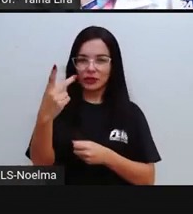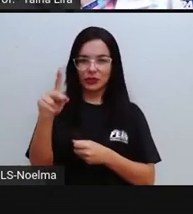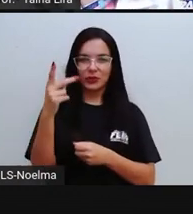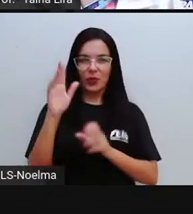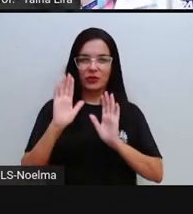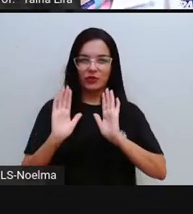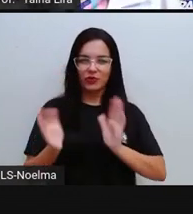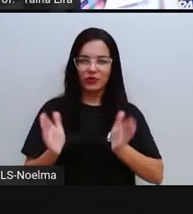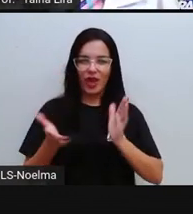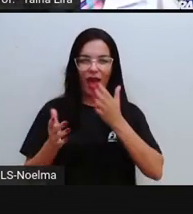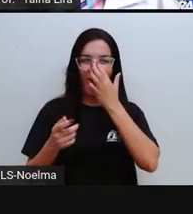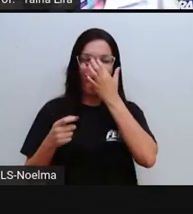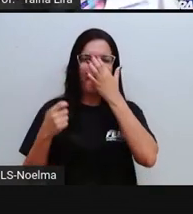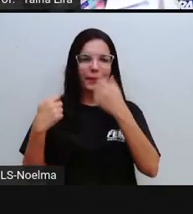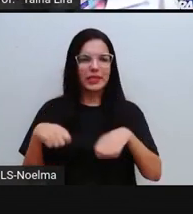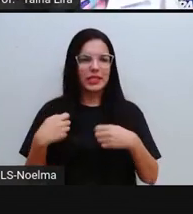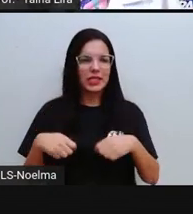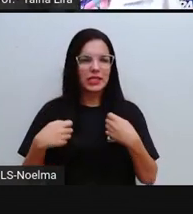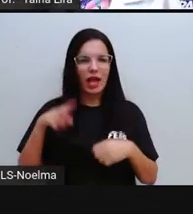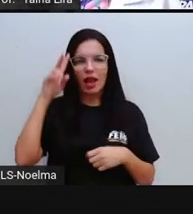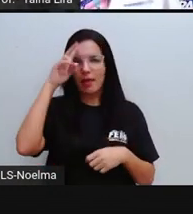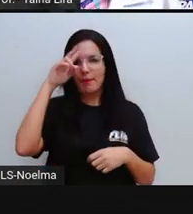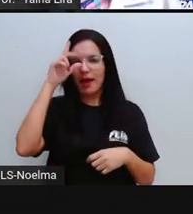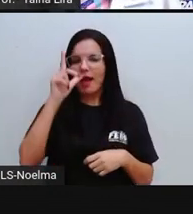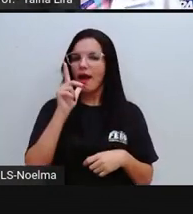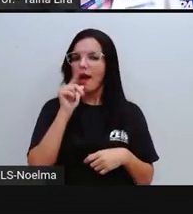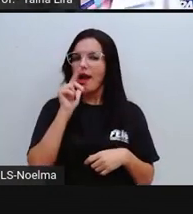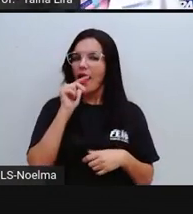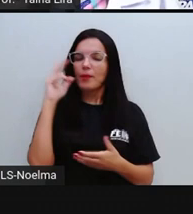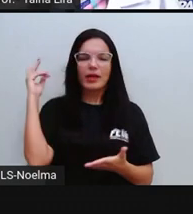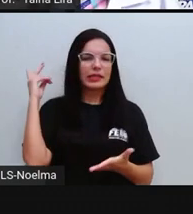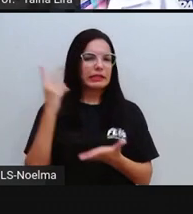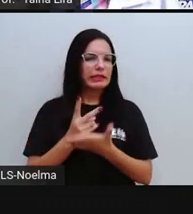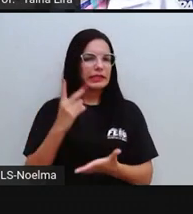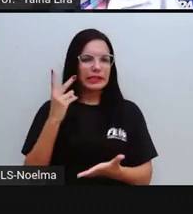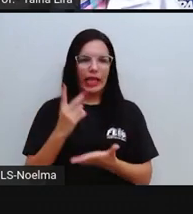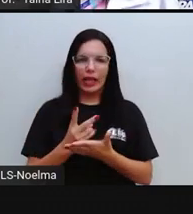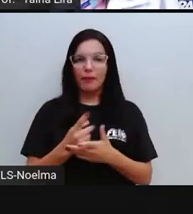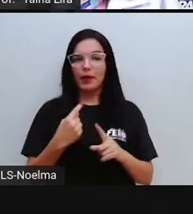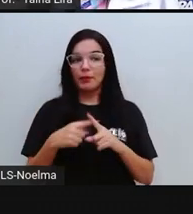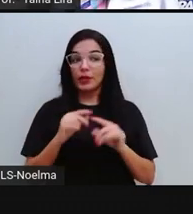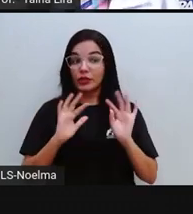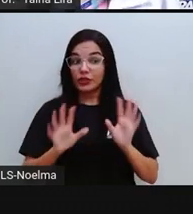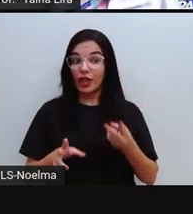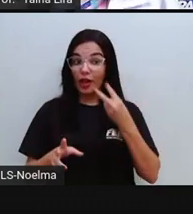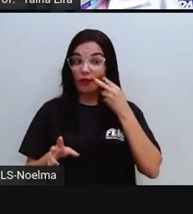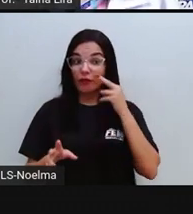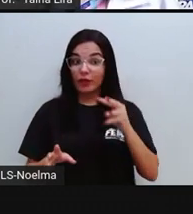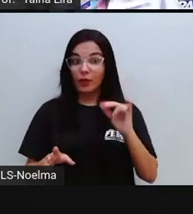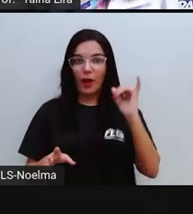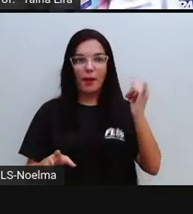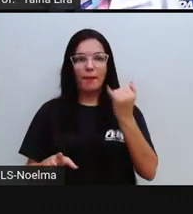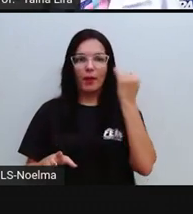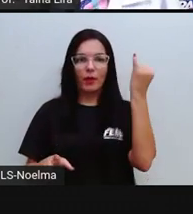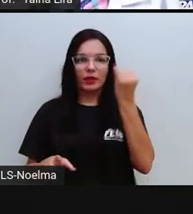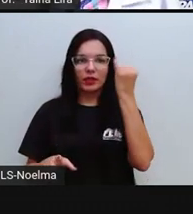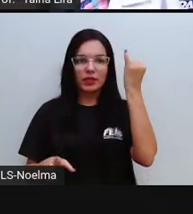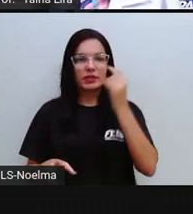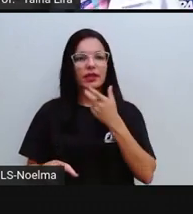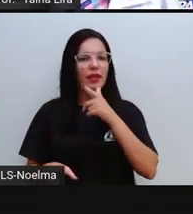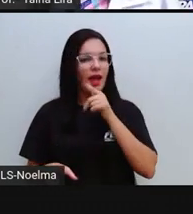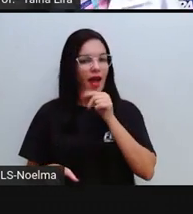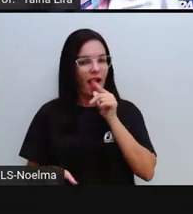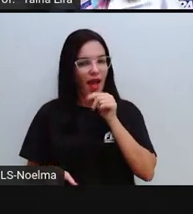garrafinha aí do lado, a precisa se hidratar. A gente já viu, né, a importância aí da água pra gente, tá bom? Que a gente